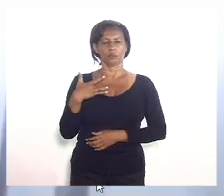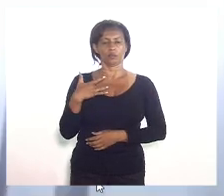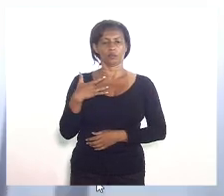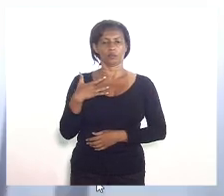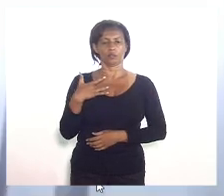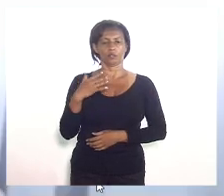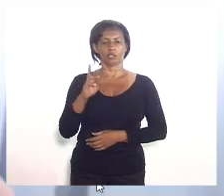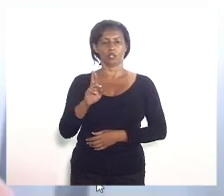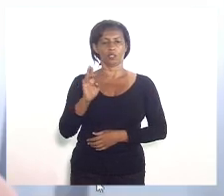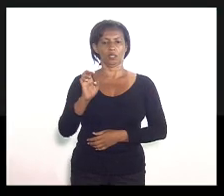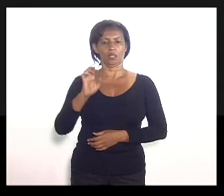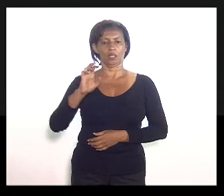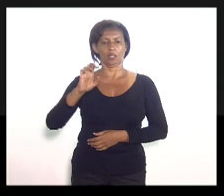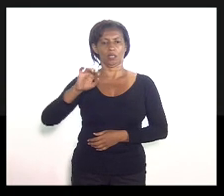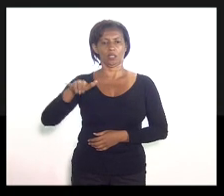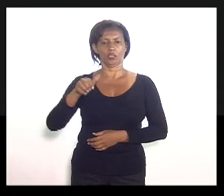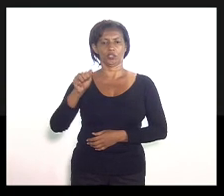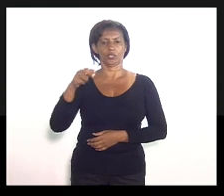deputada enfermeira Rejane.